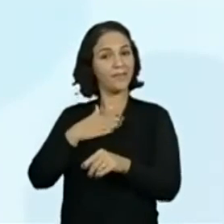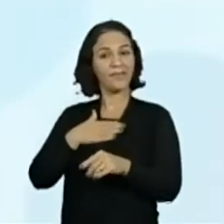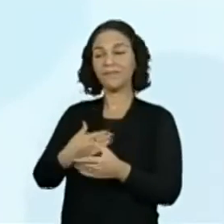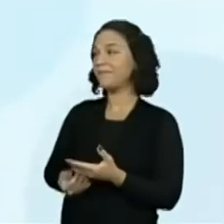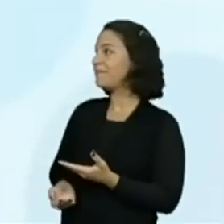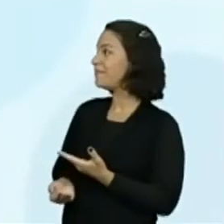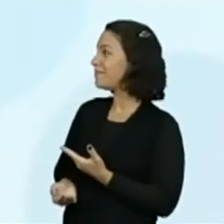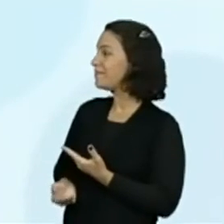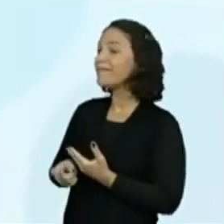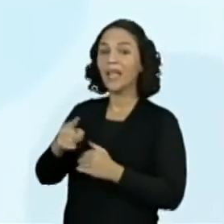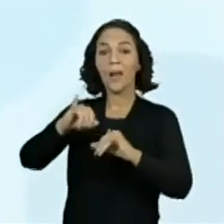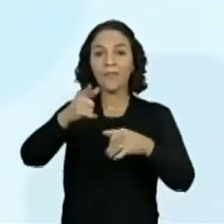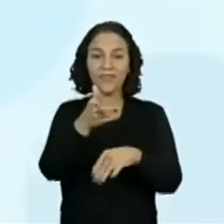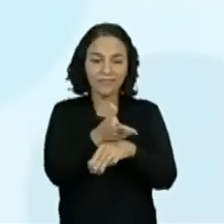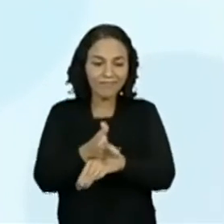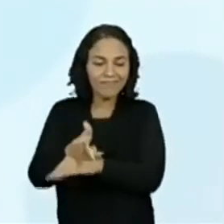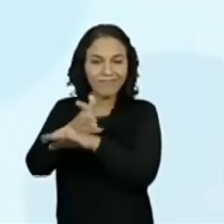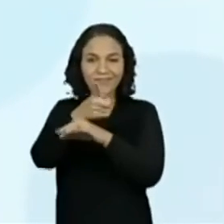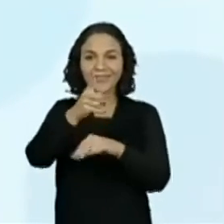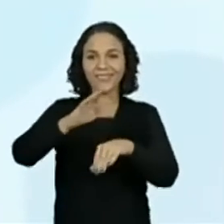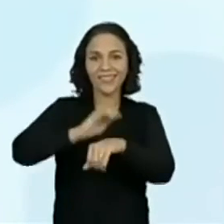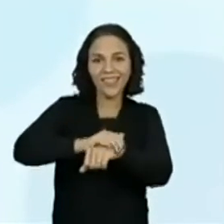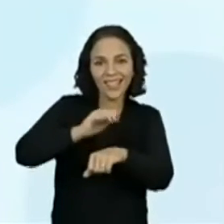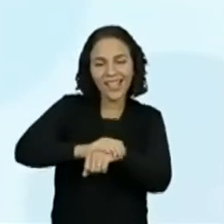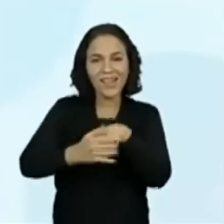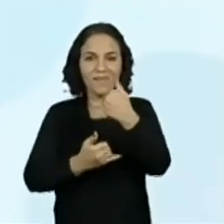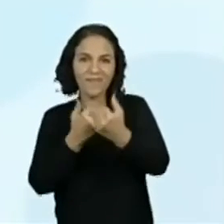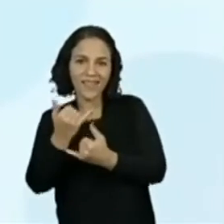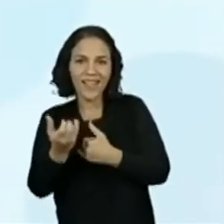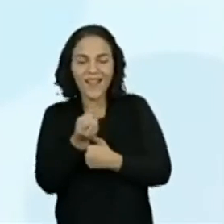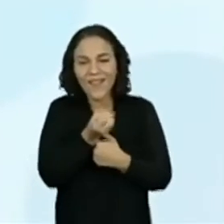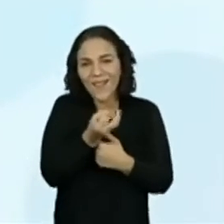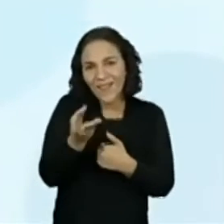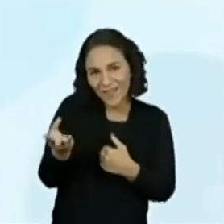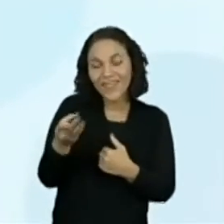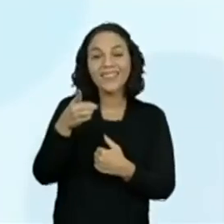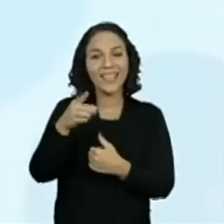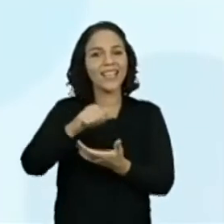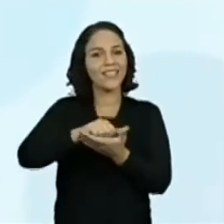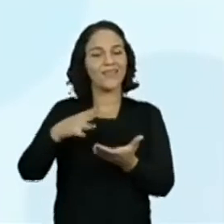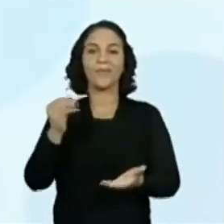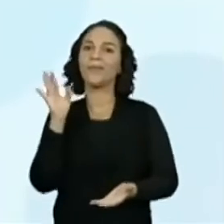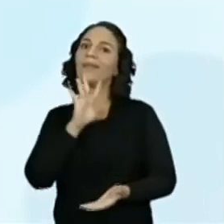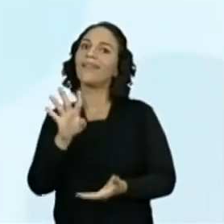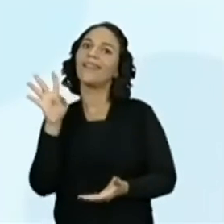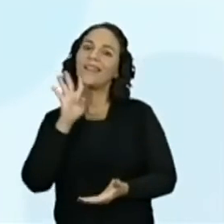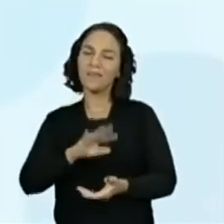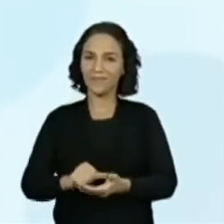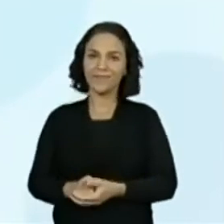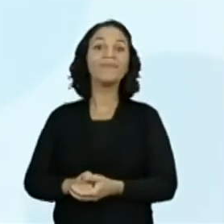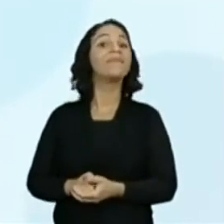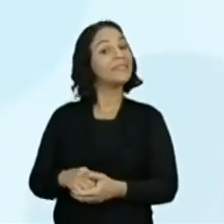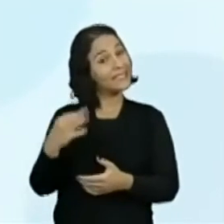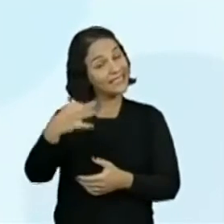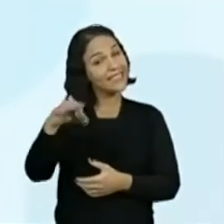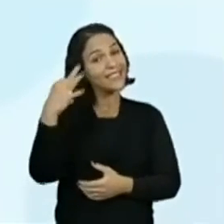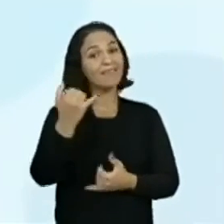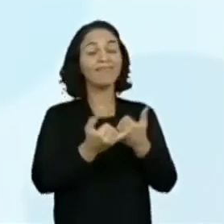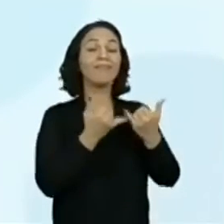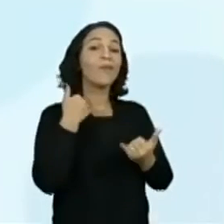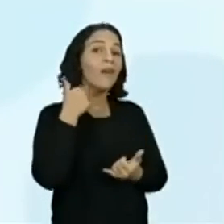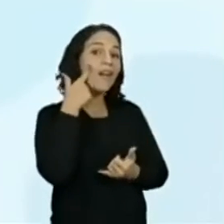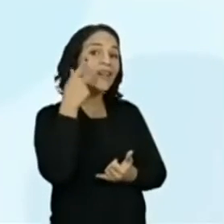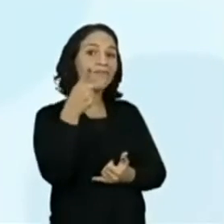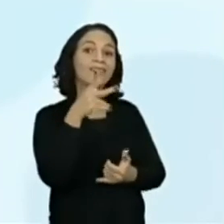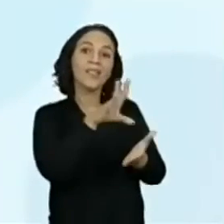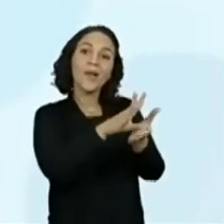para vocês filmarem aí a brincadeira, vocês contando, fazendo as atividades, né? Vai ser muito legal. Isso, vai ser muito divertido ver vocês